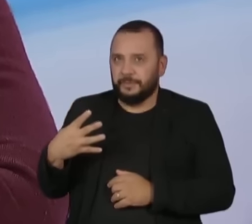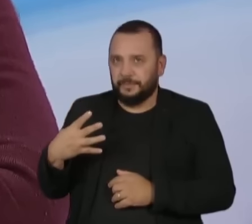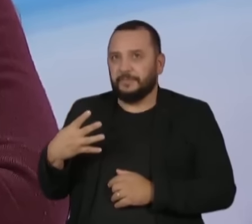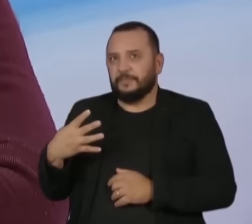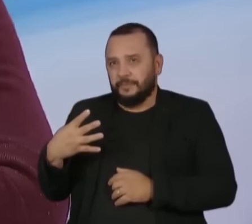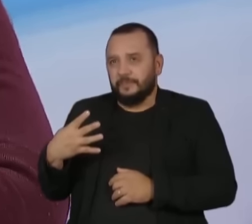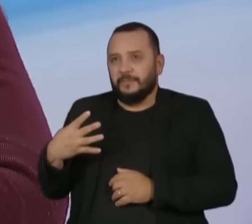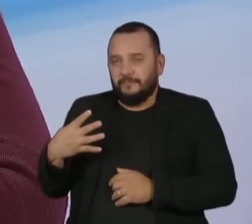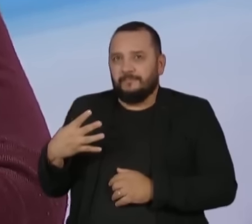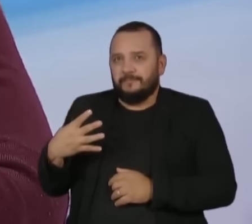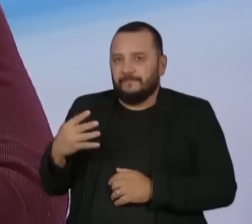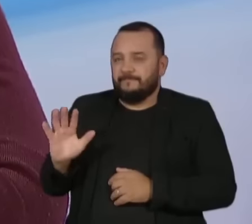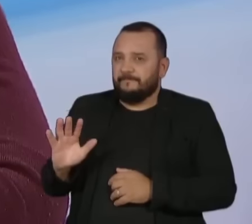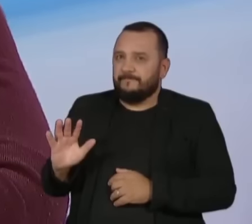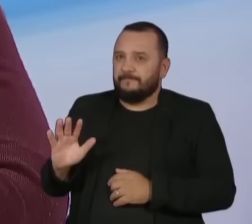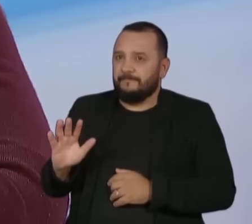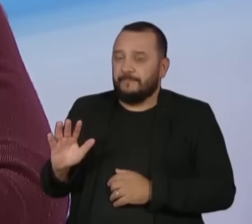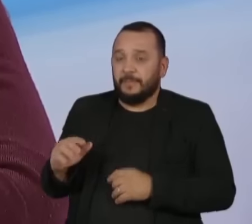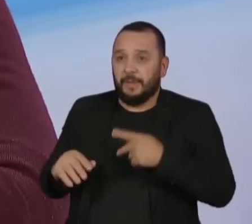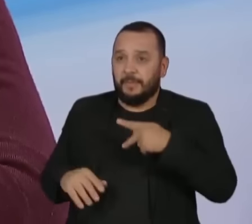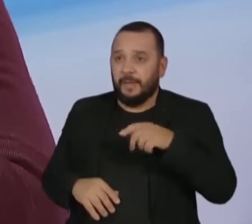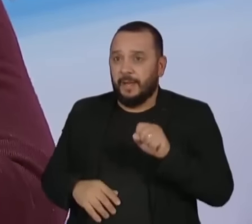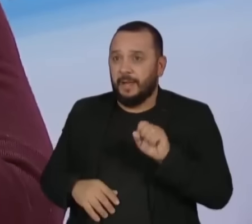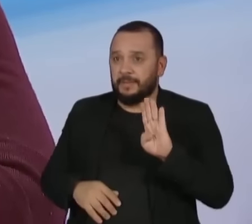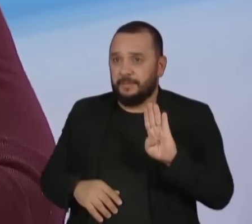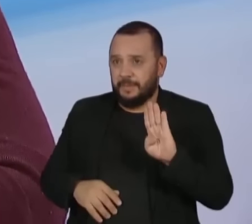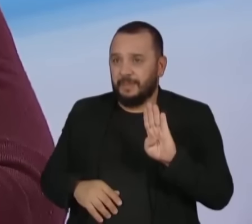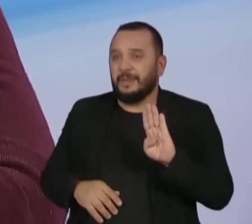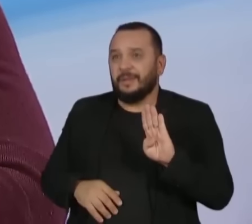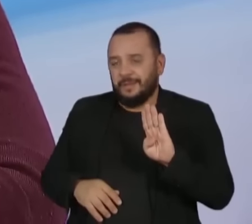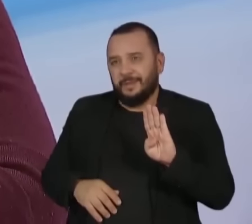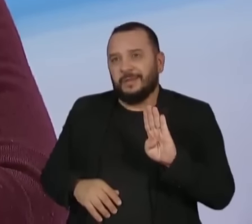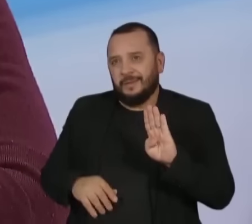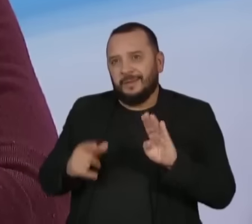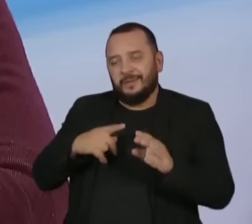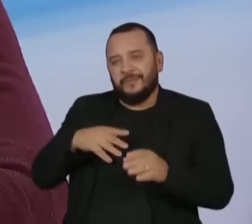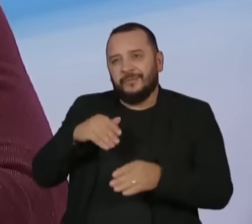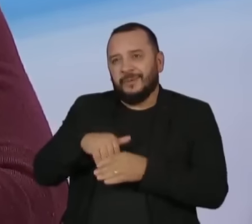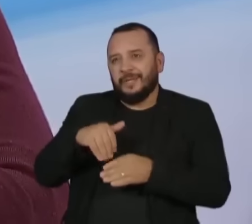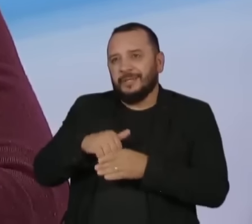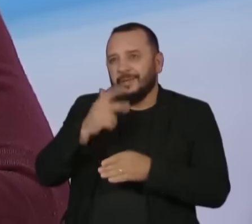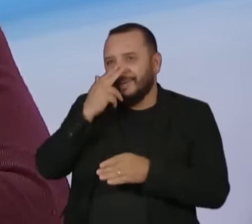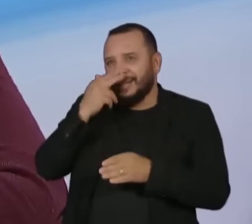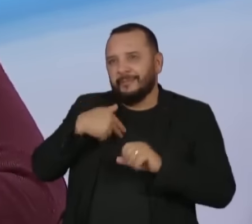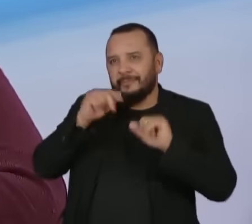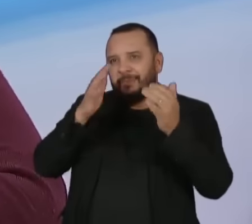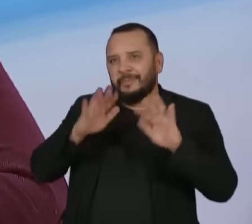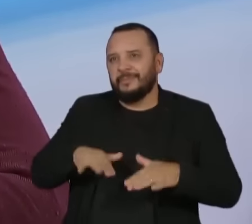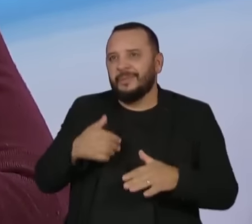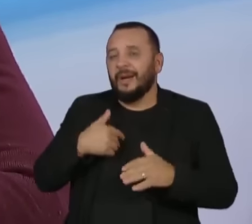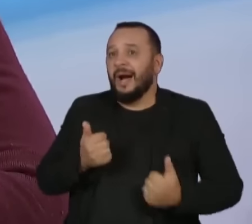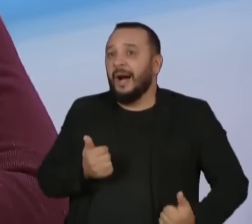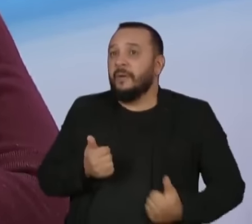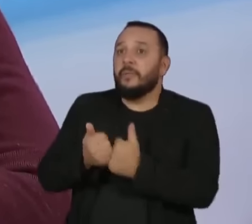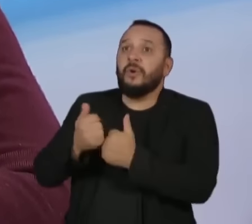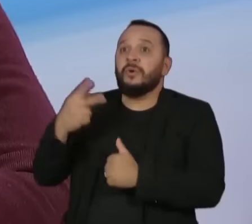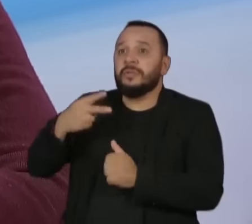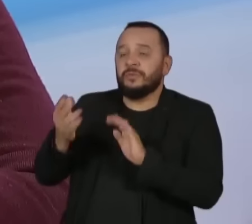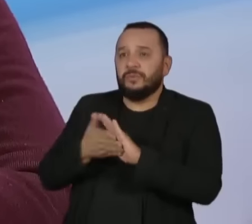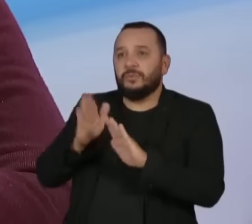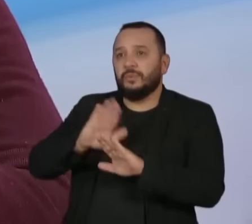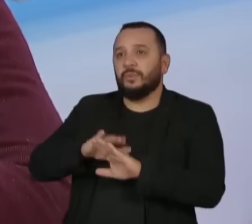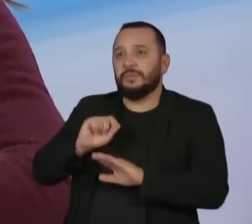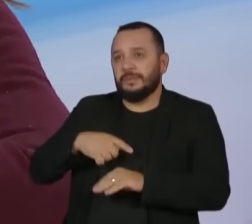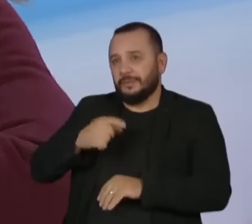o PSB, naquela trágica eleição, acabou apoiando, no segundo turno, Aécio